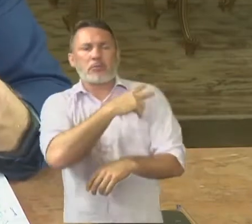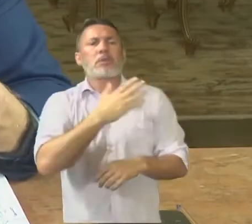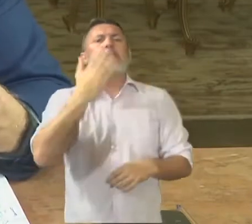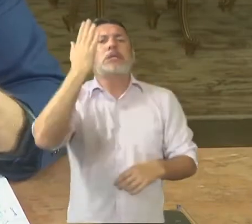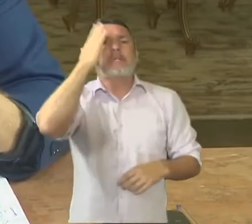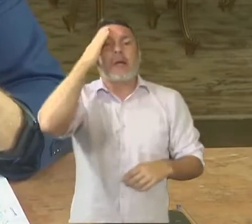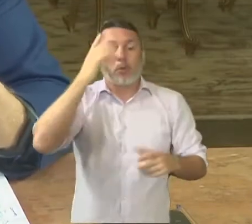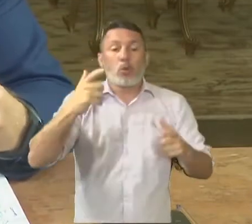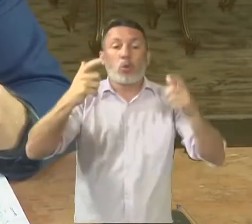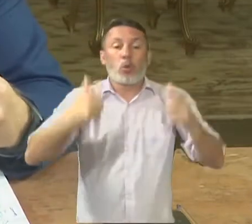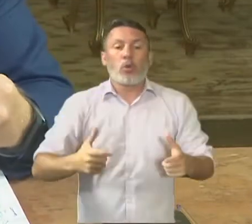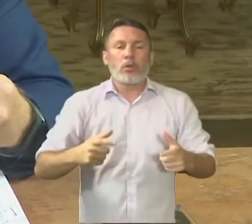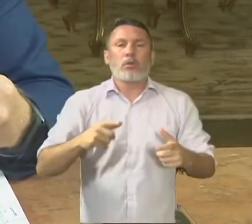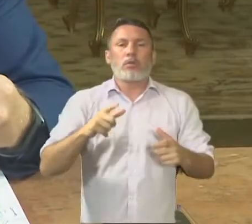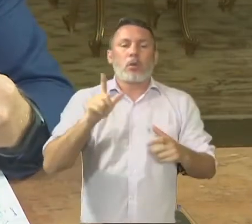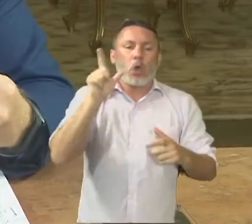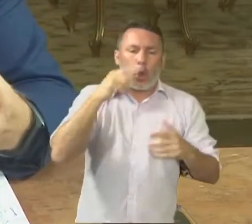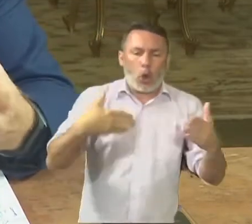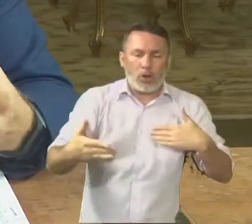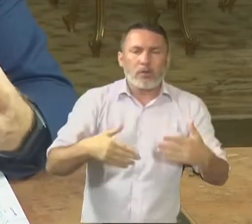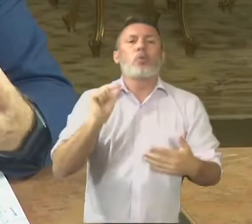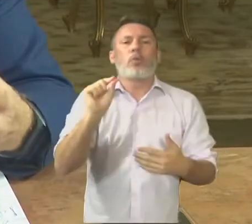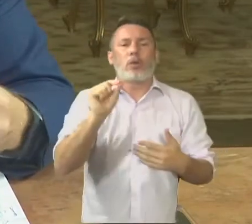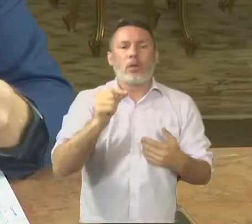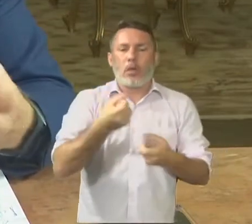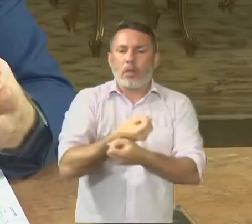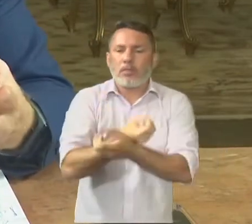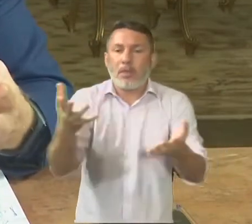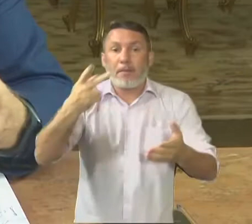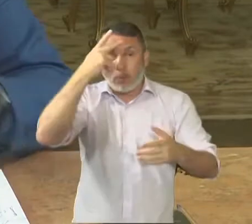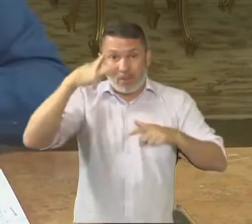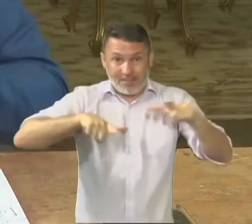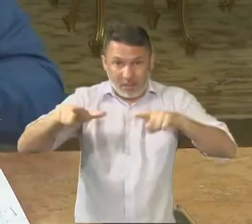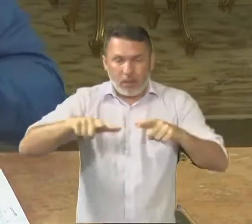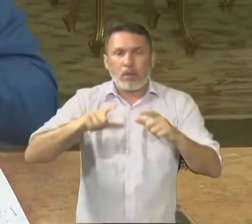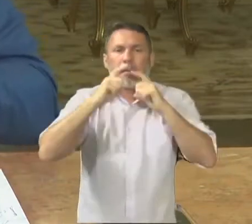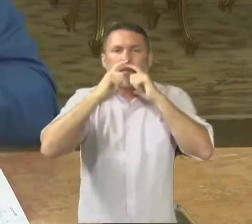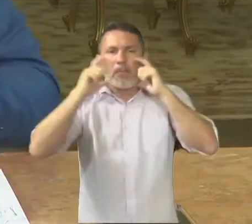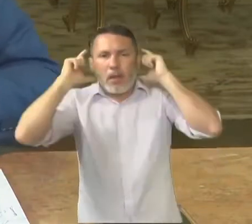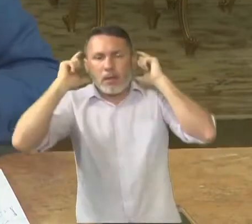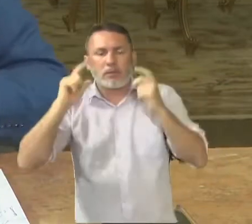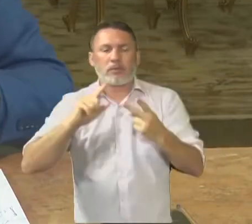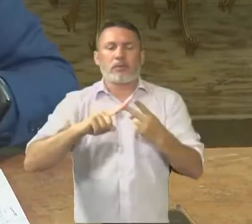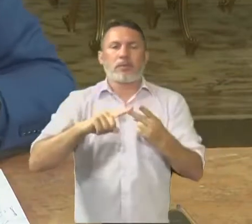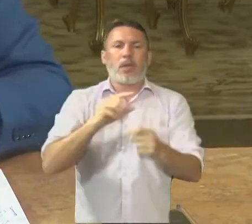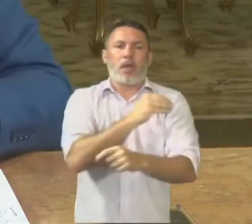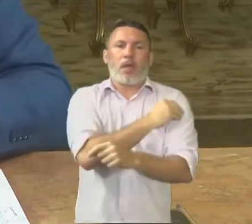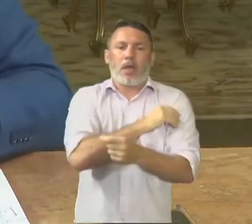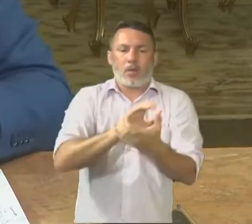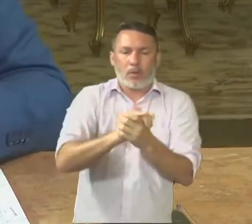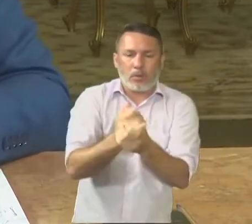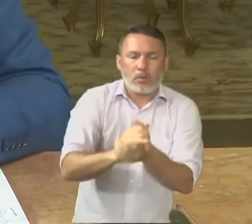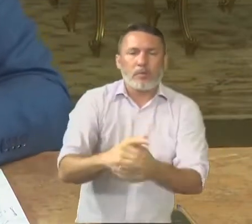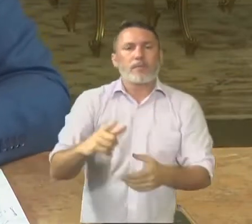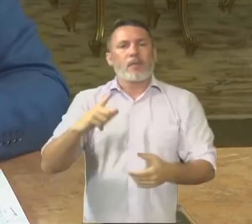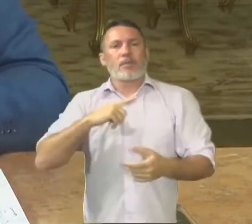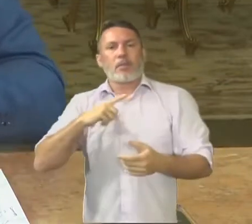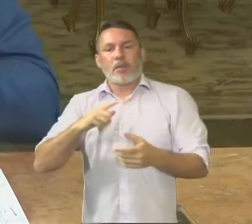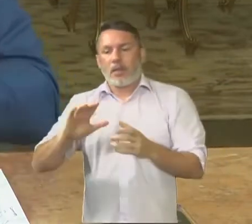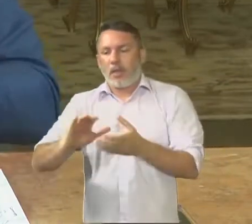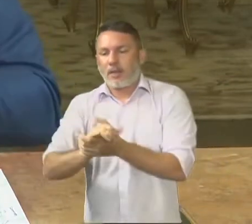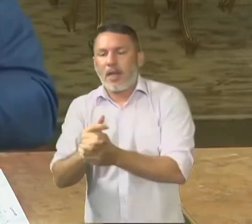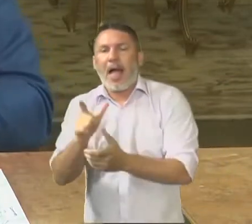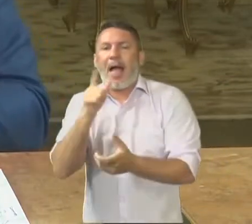disponibiliza ali máscara para todos os trabalhadores, álcool em gel, ou um lavatório para as pessoas higienizarem as mãos,